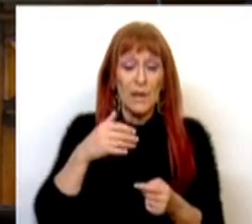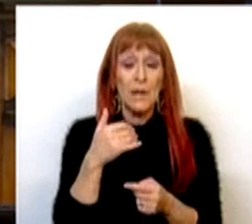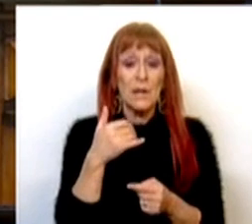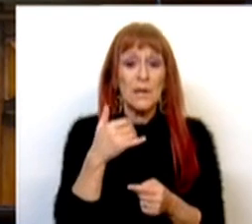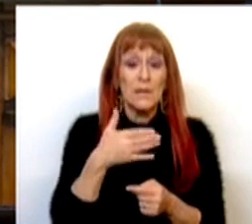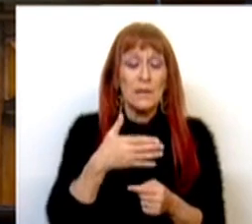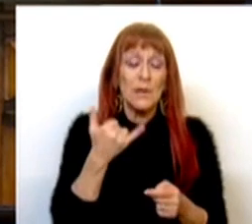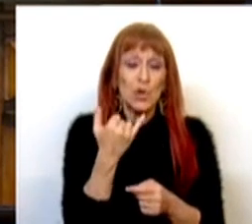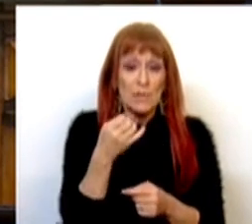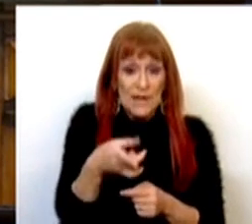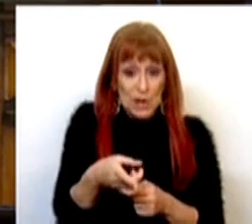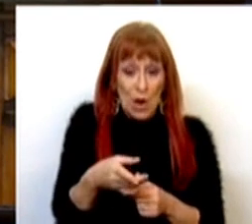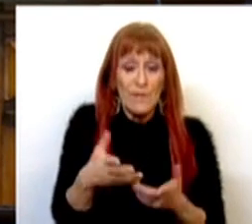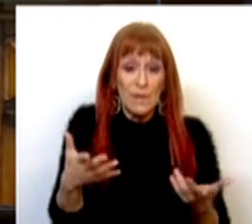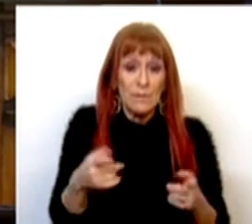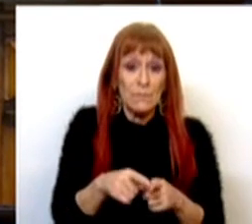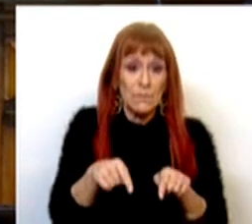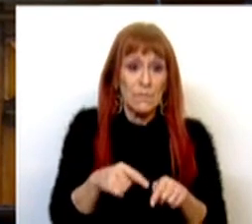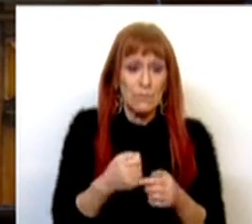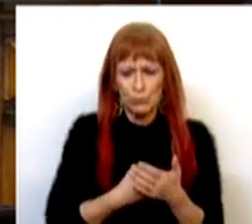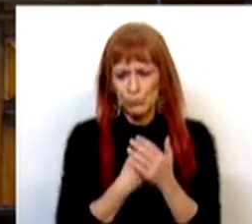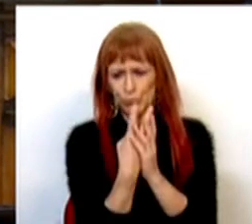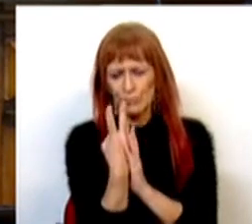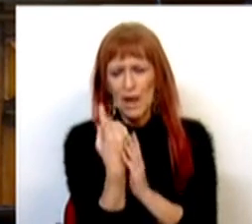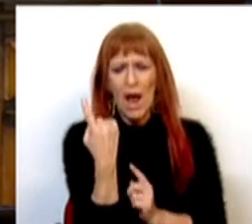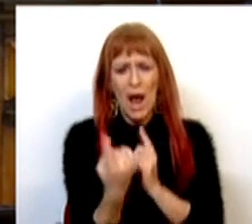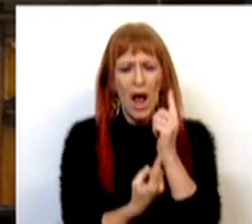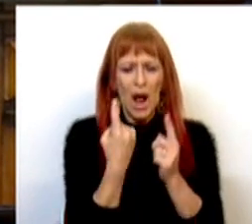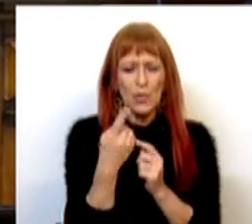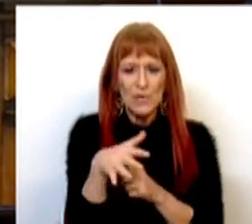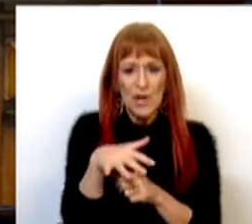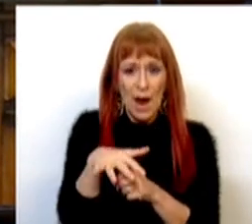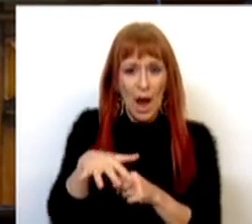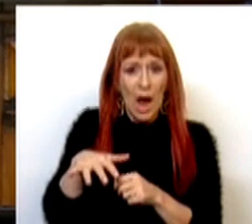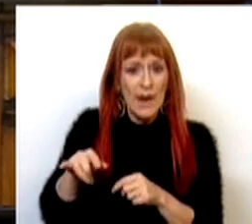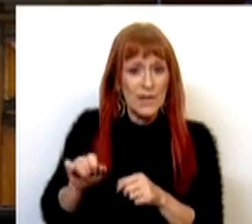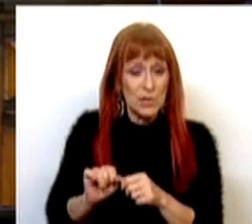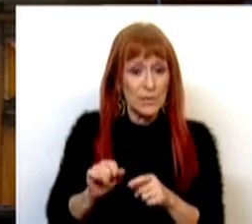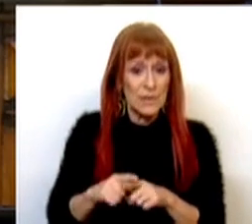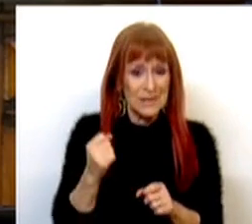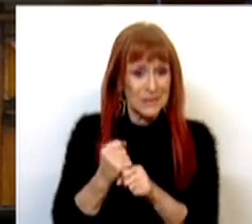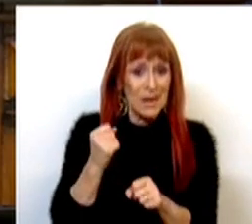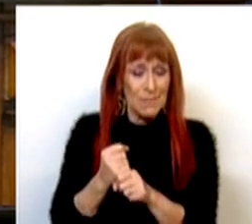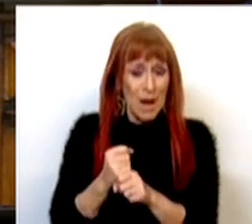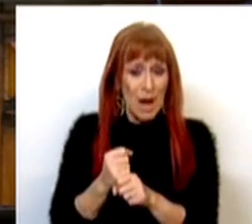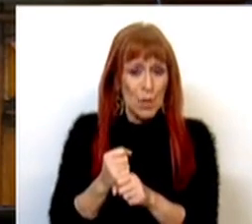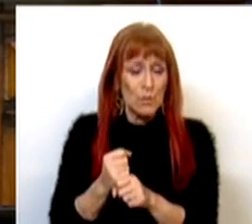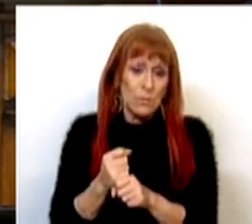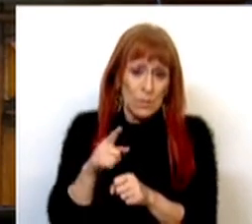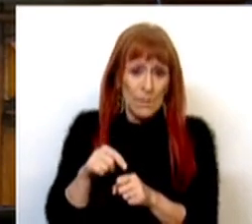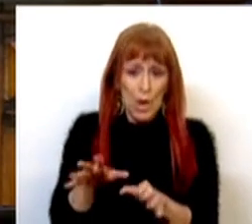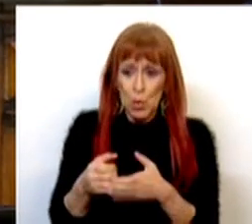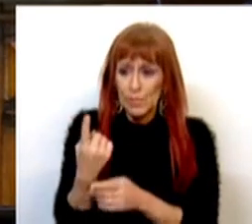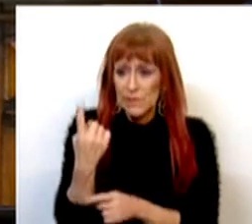2019, efetivamente, onde foram elencados algumas áreas de trabalho, incluindo